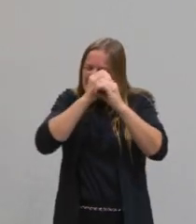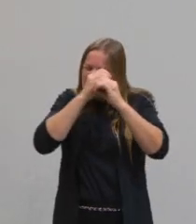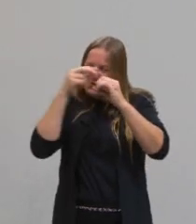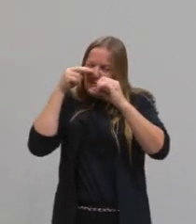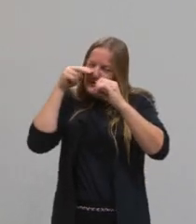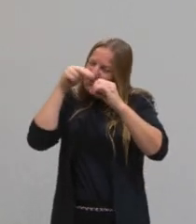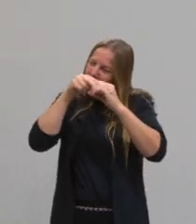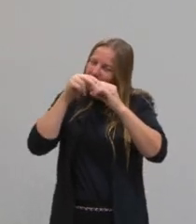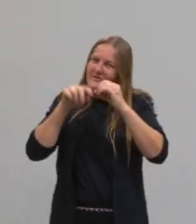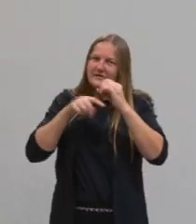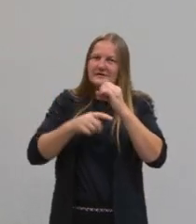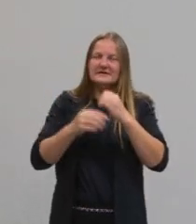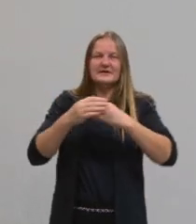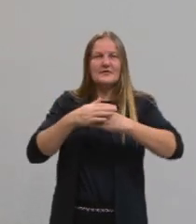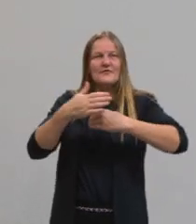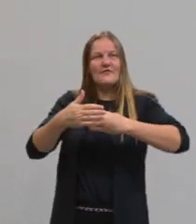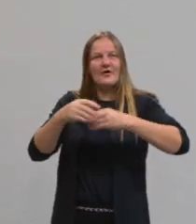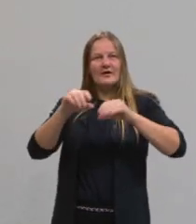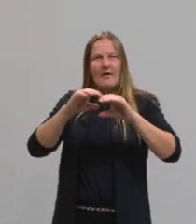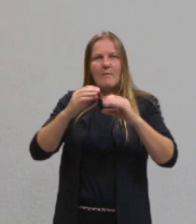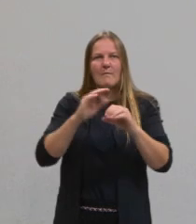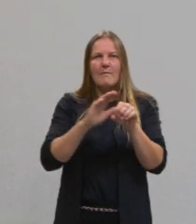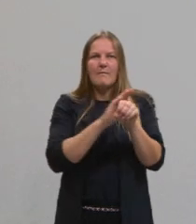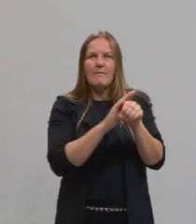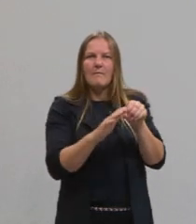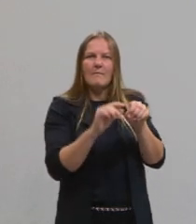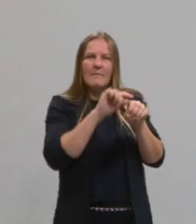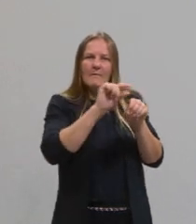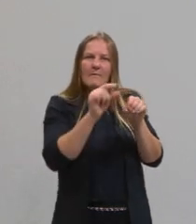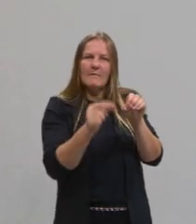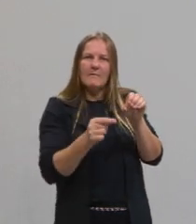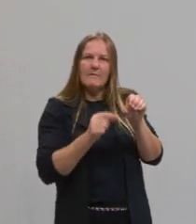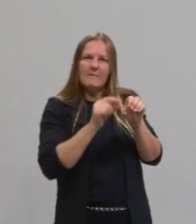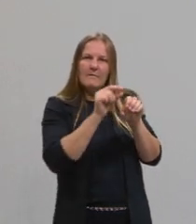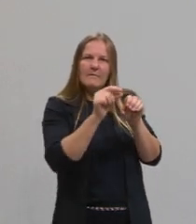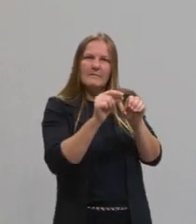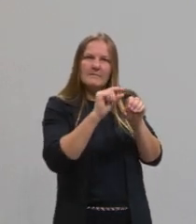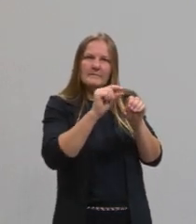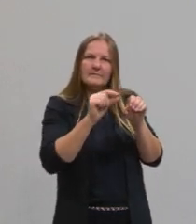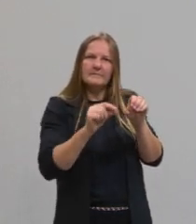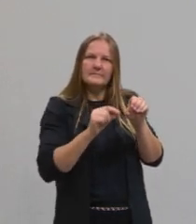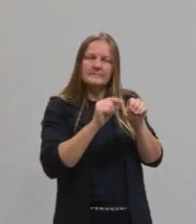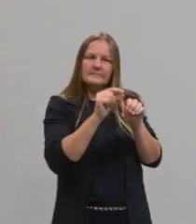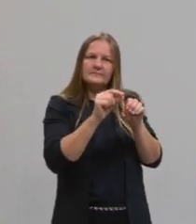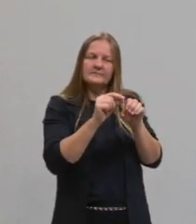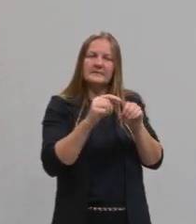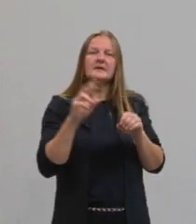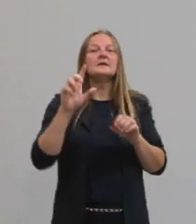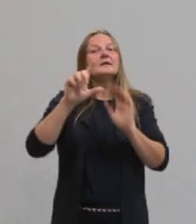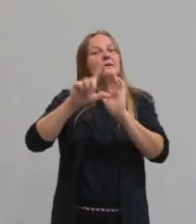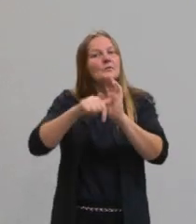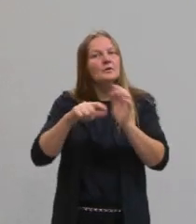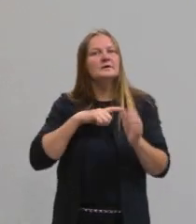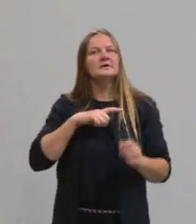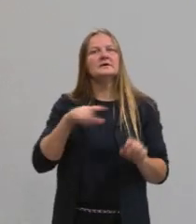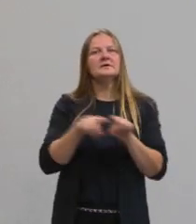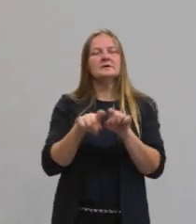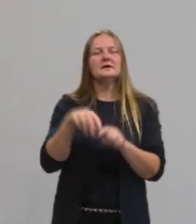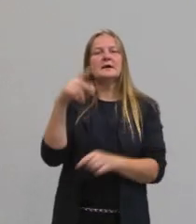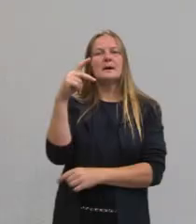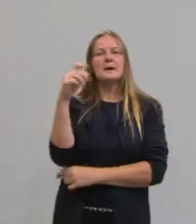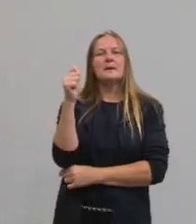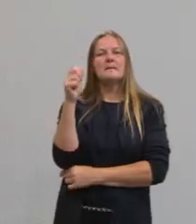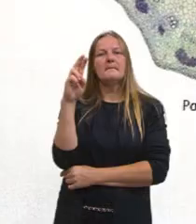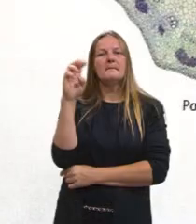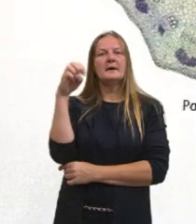a parte mais externa é a epiderme. Depois nós temos o parênquima. Que ele